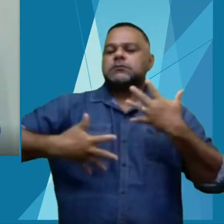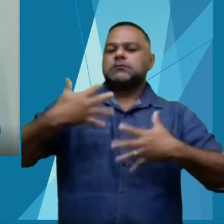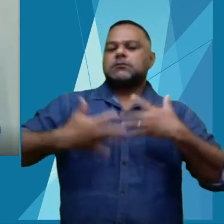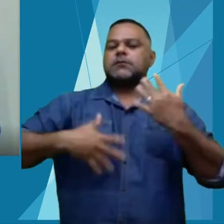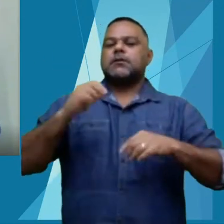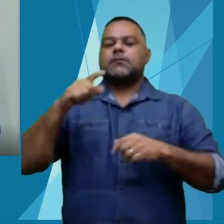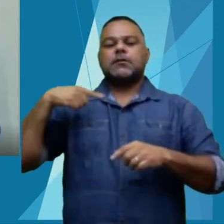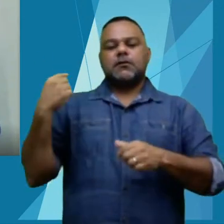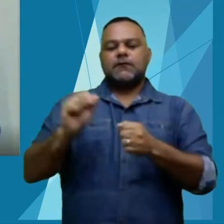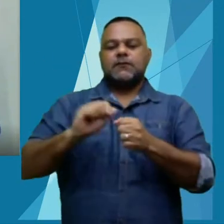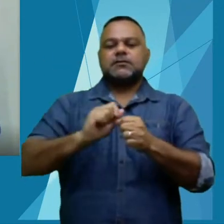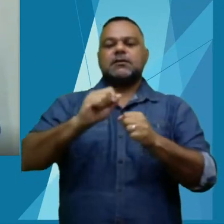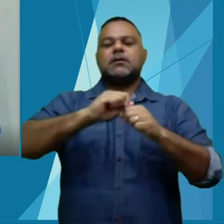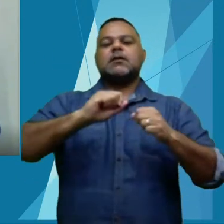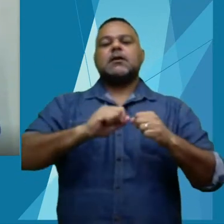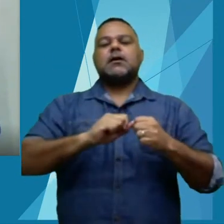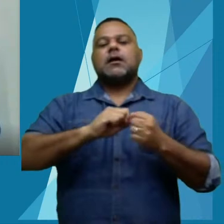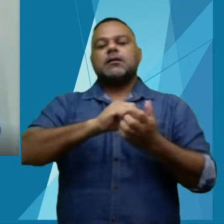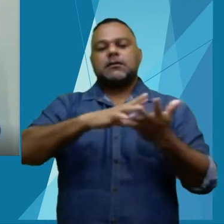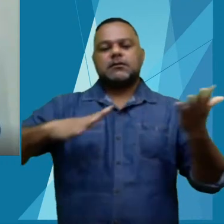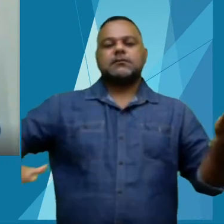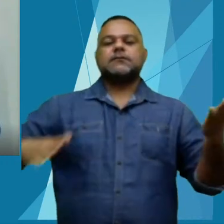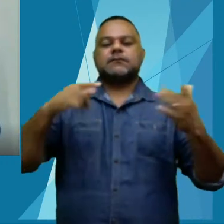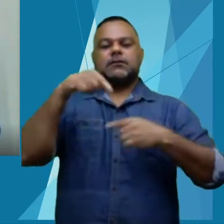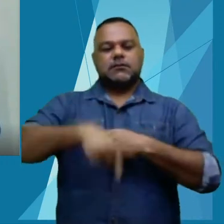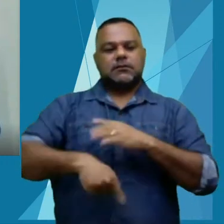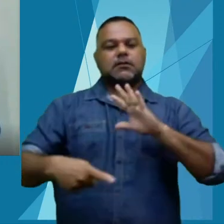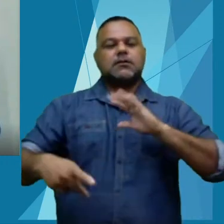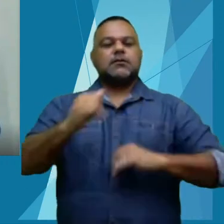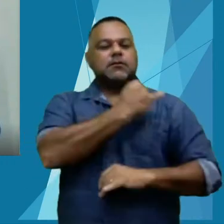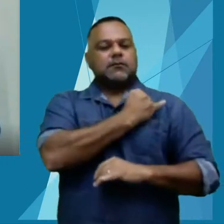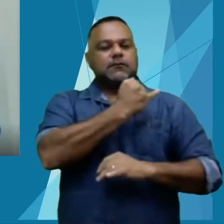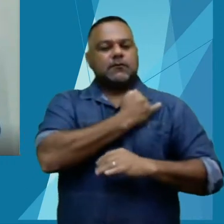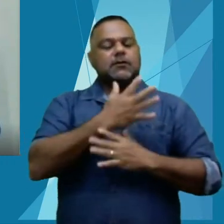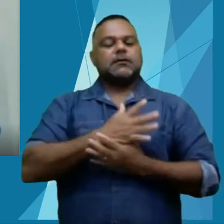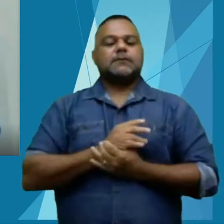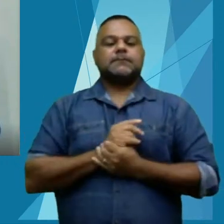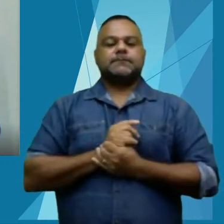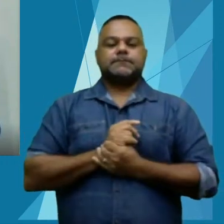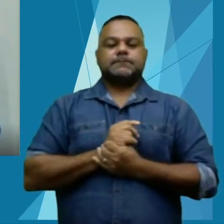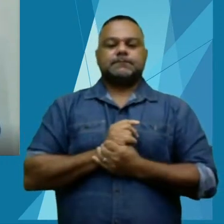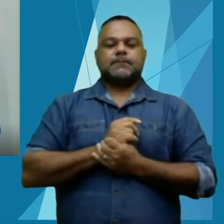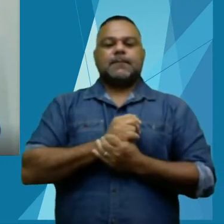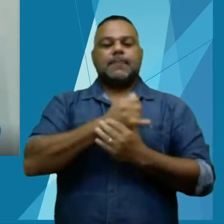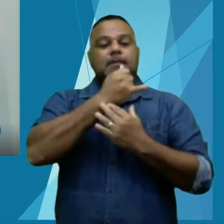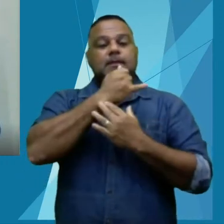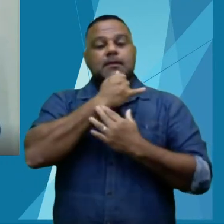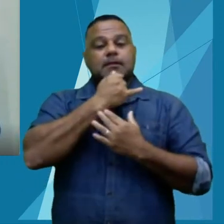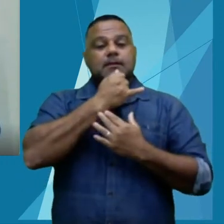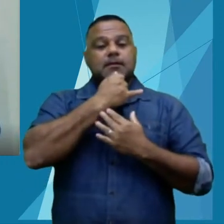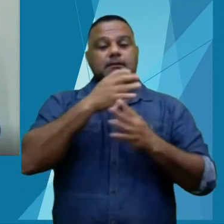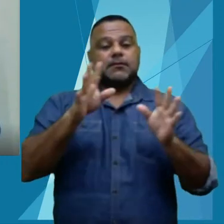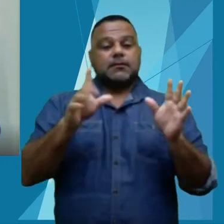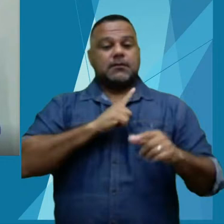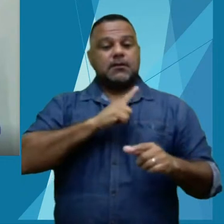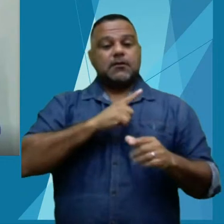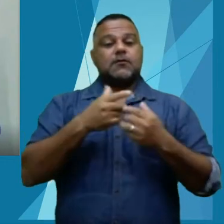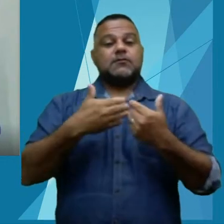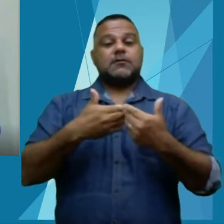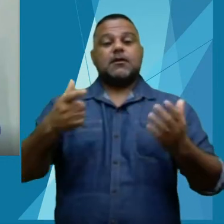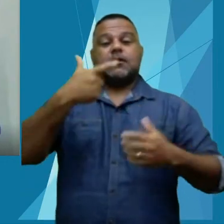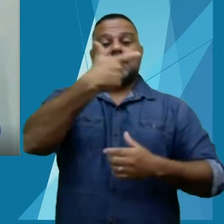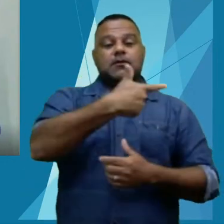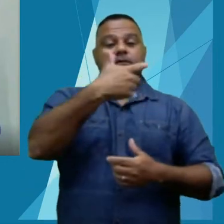todas as ações, planejadas no Instituto Federal do Acre. A exemplo disso, temos hoje a versão